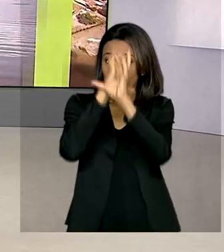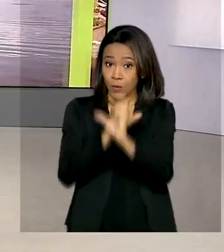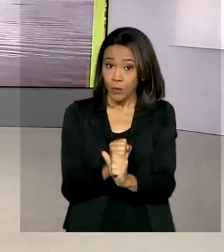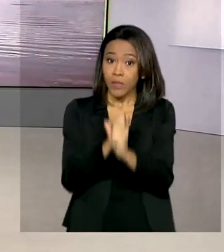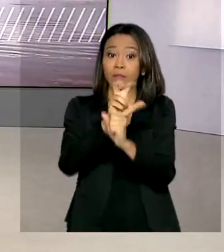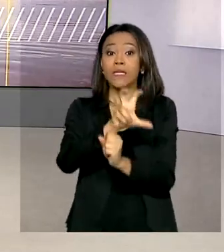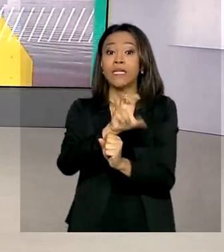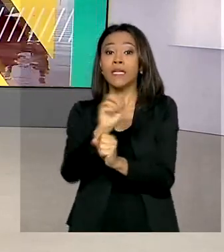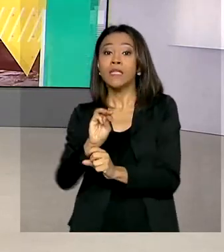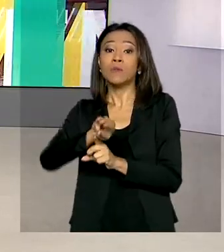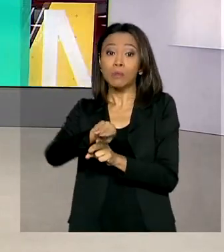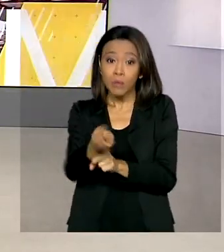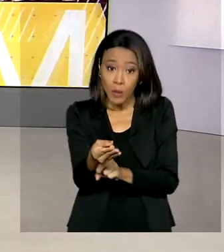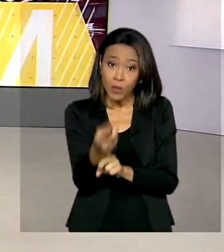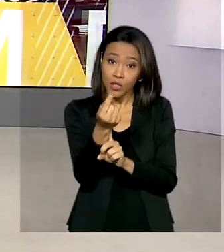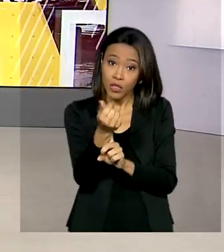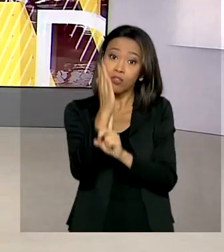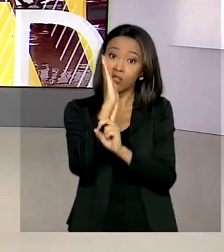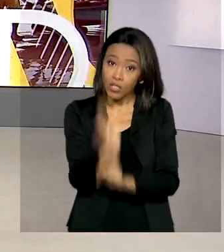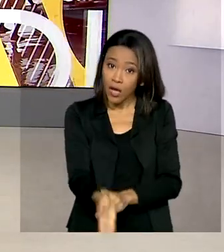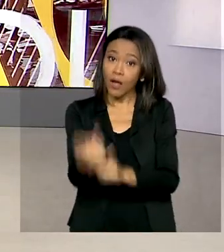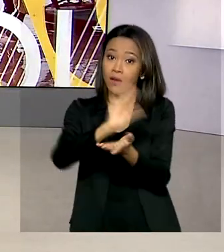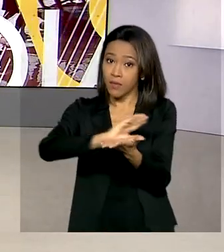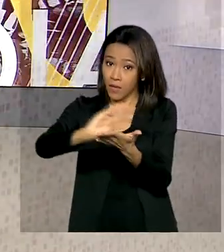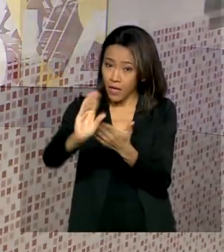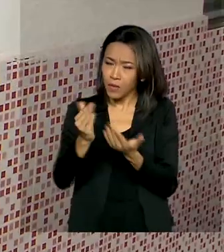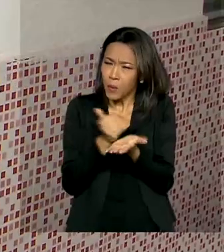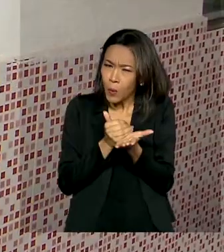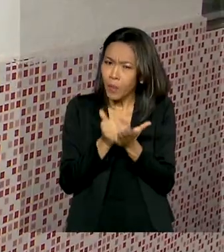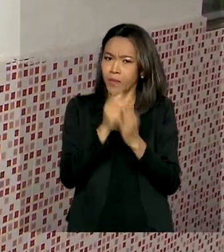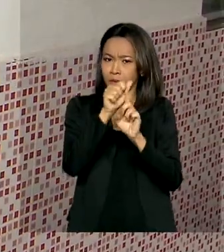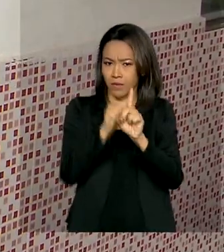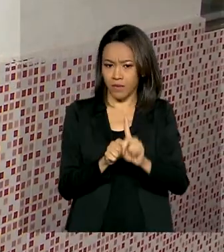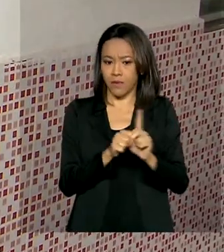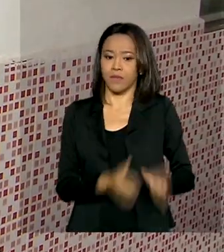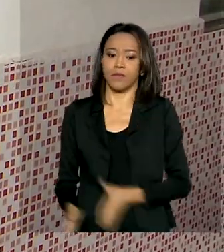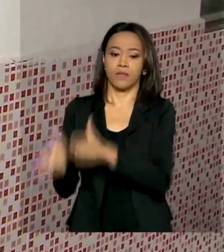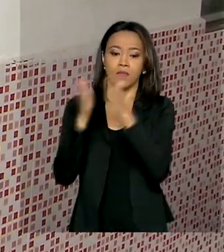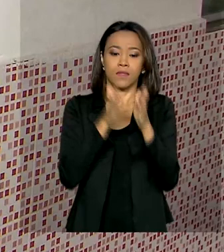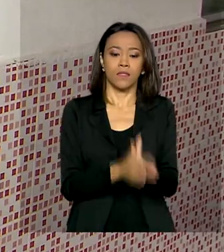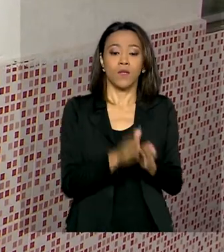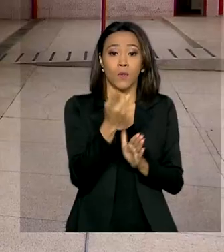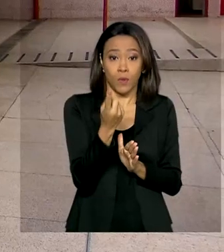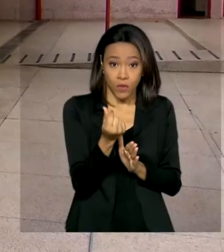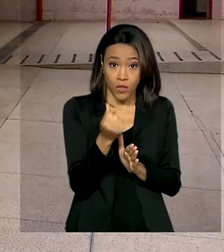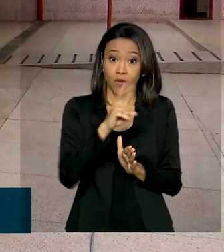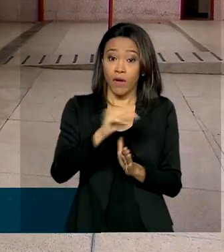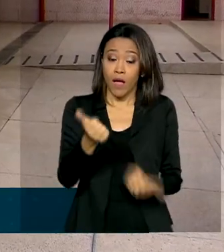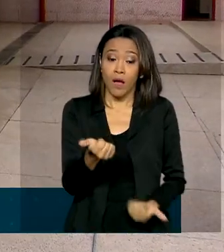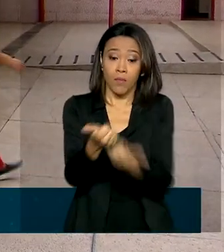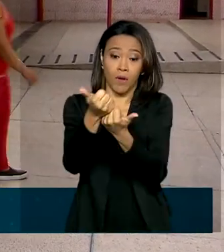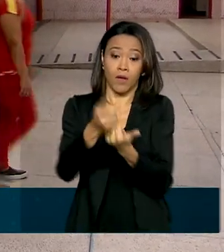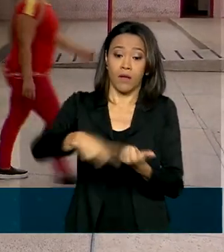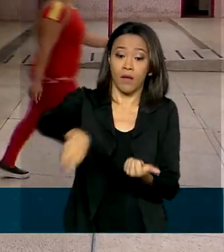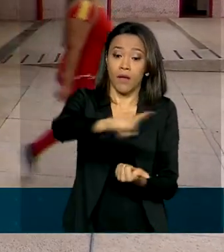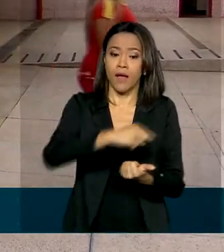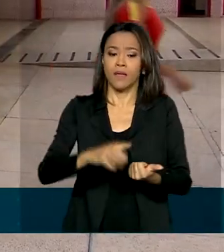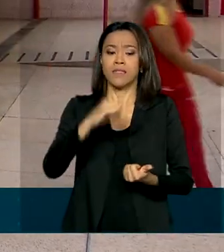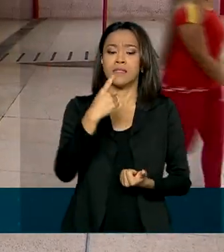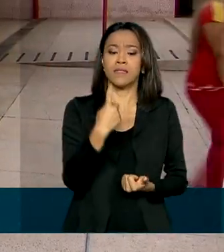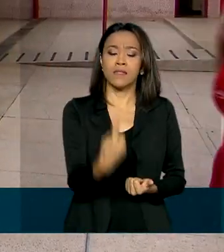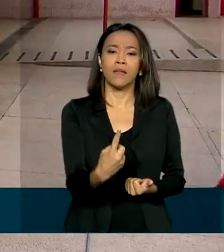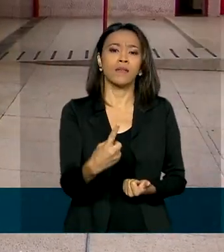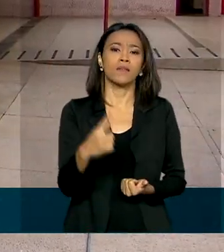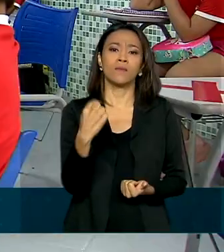500 milhões já liberados no início do mês. O recurso vai reforçar o caixa de 117 mil escolas